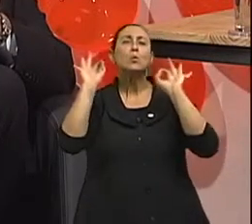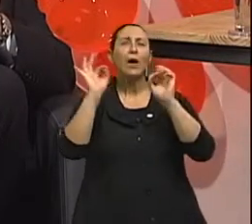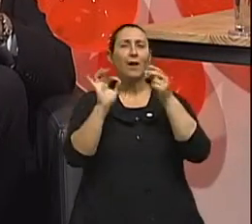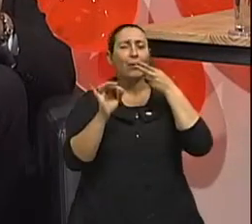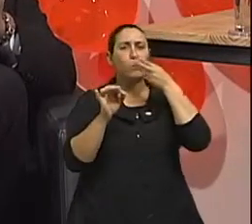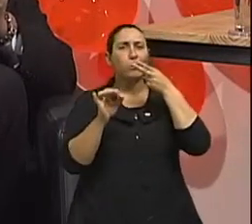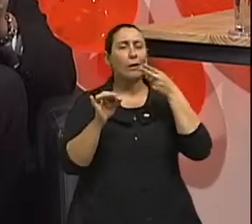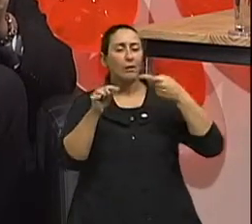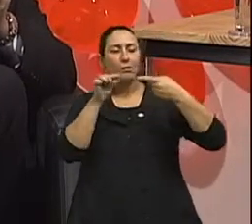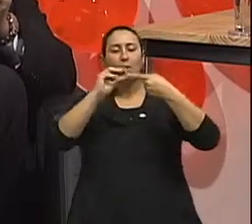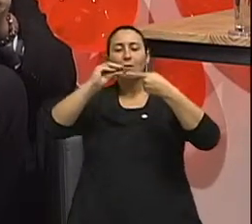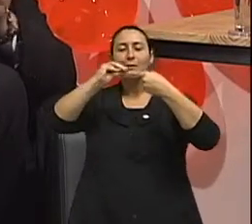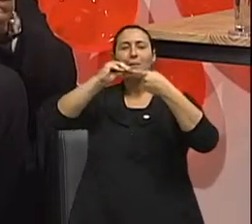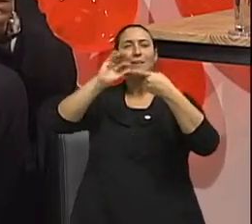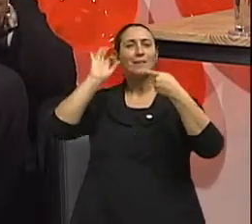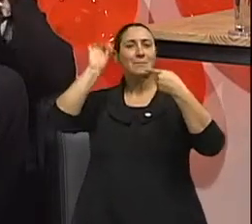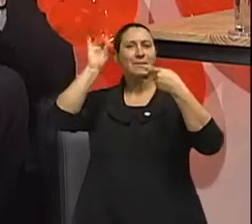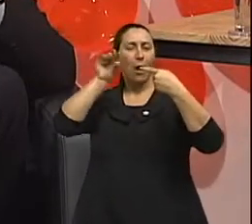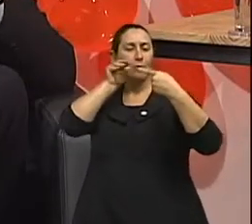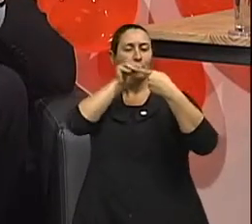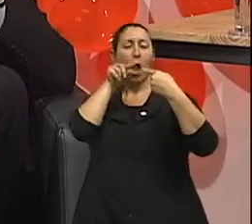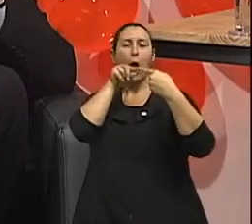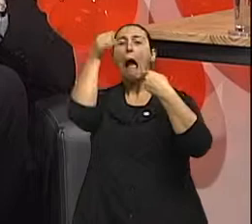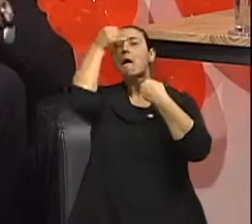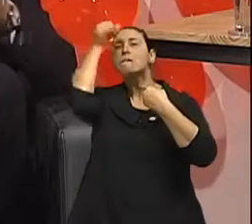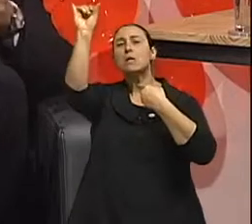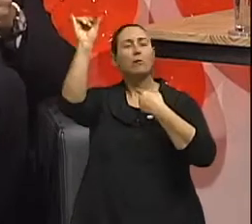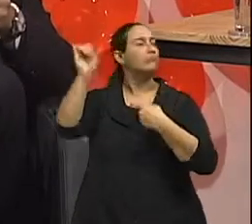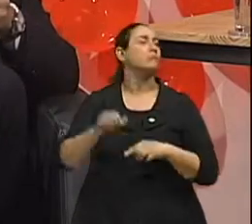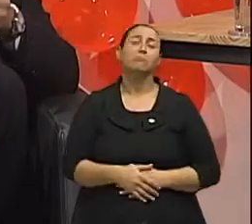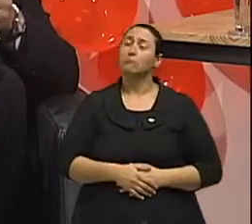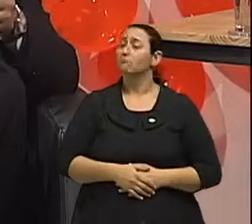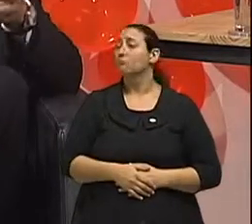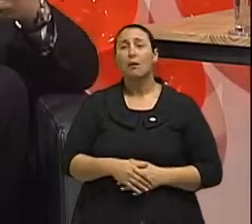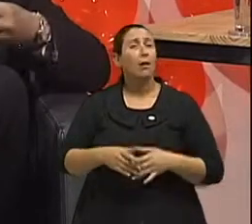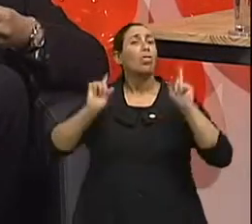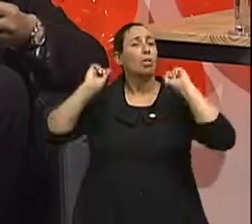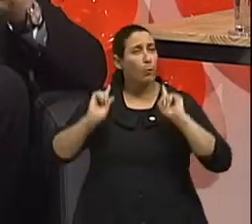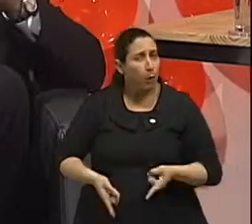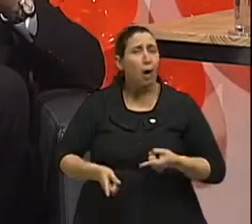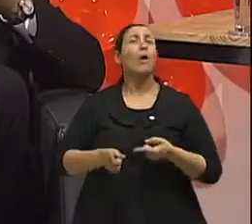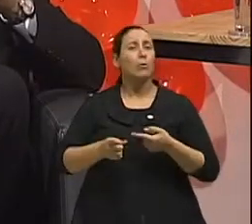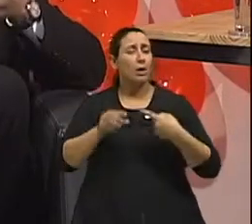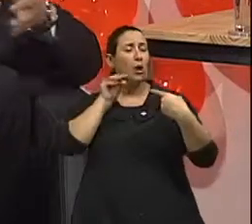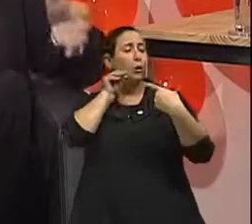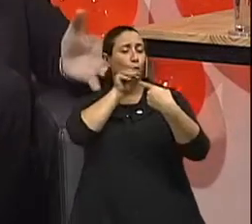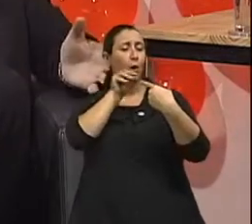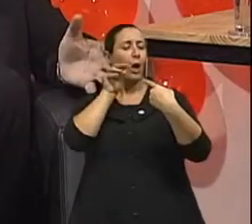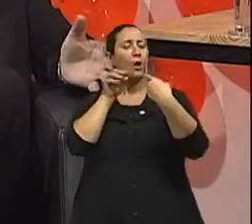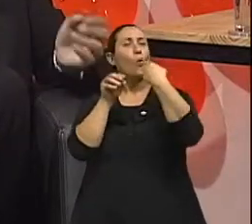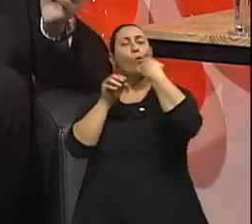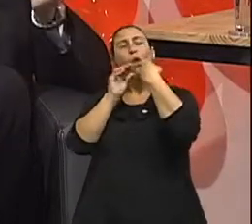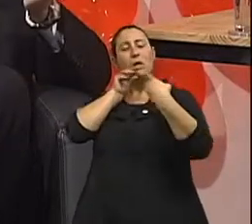relacionado a onde vai ser o câncer. Se vai ser mais proximal no pulmão ou mais distal. Significa se vai ser mais no centro do pulmão ou mais